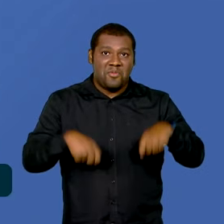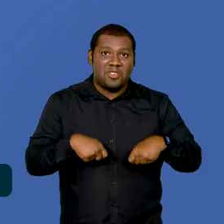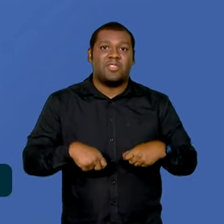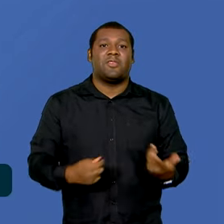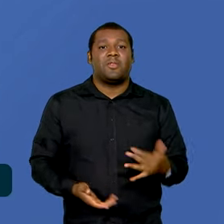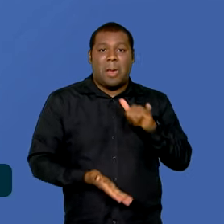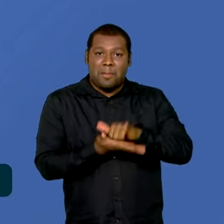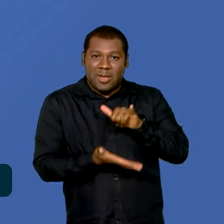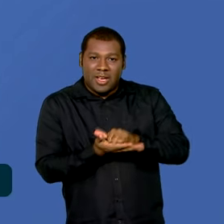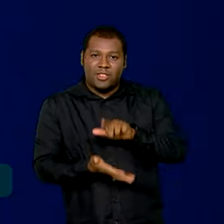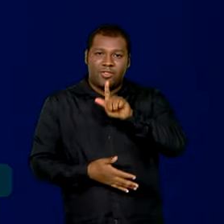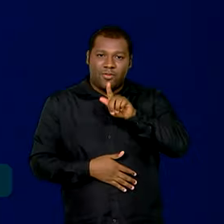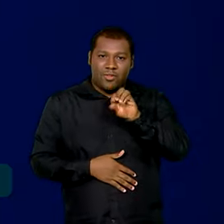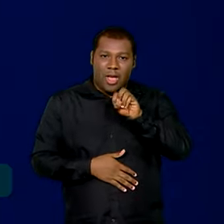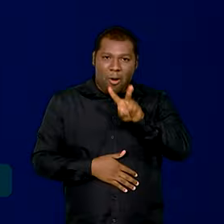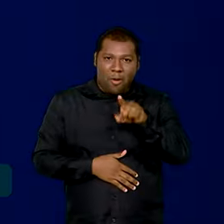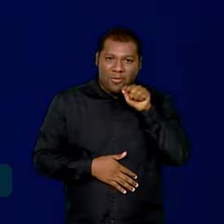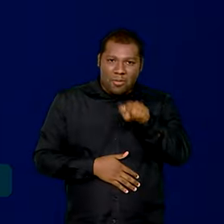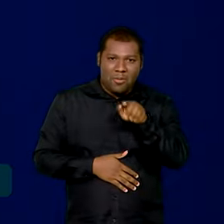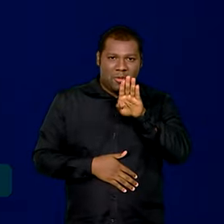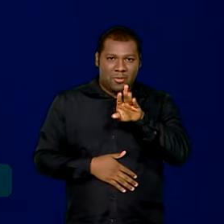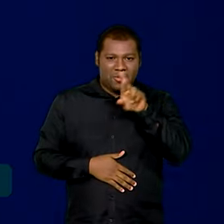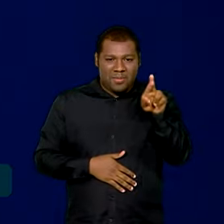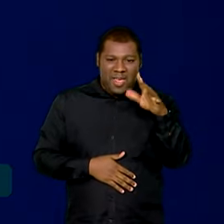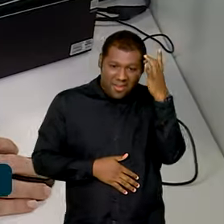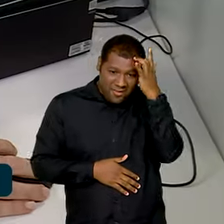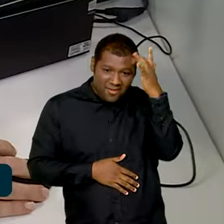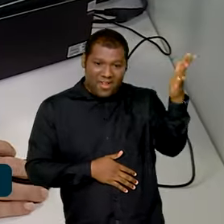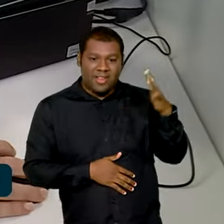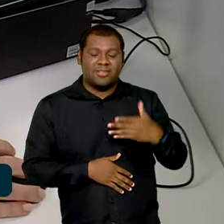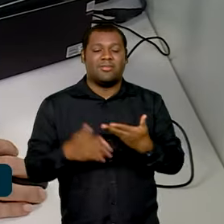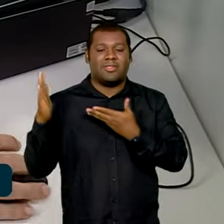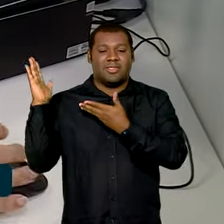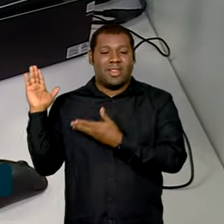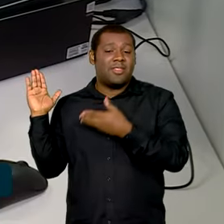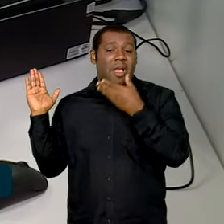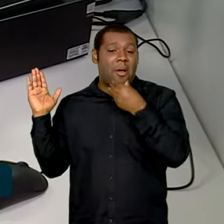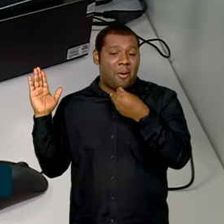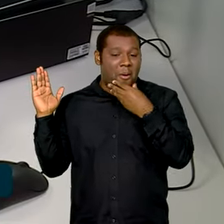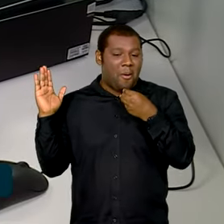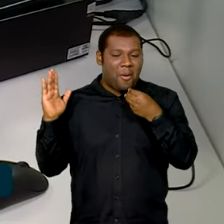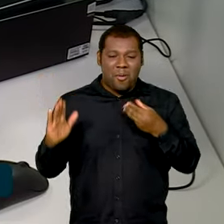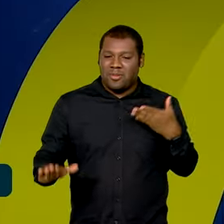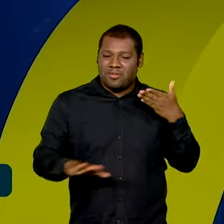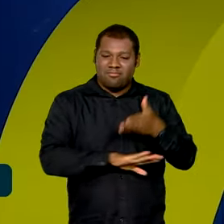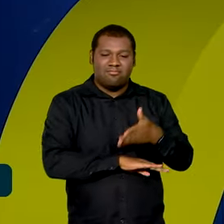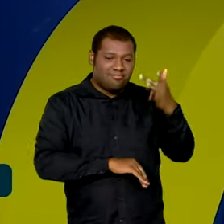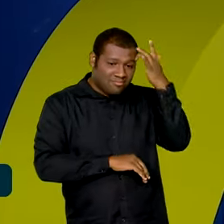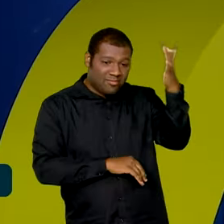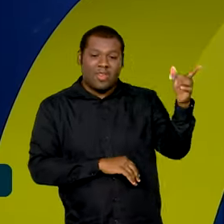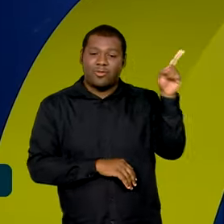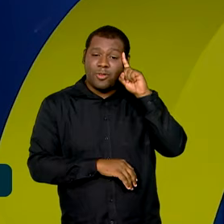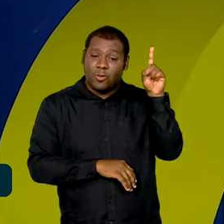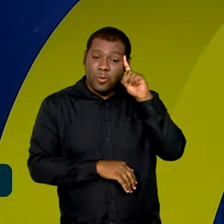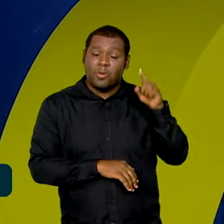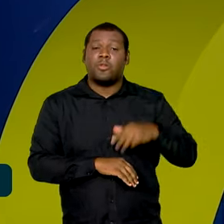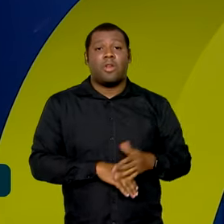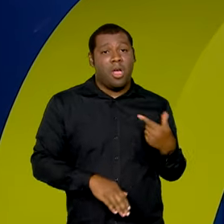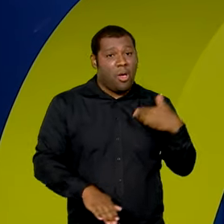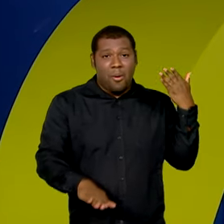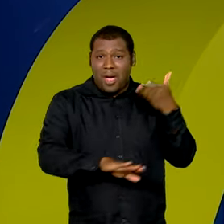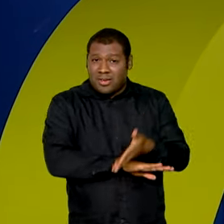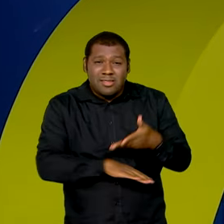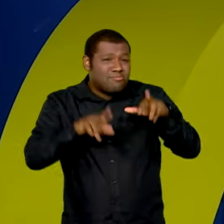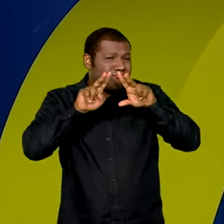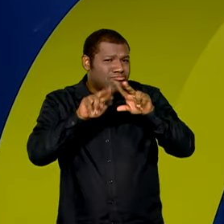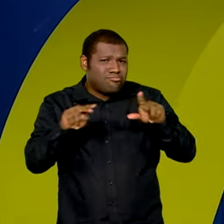gov.br. Essa é uma facilidade que o Gustavo não abre mão no dia a dia. Eu acesso diversos serviços,